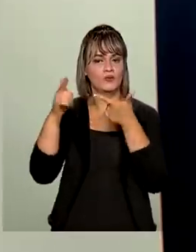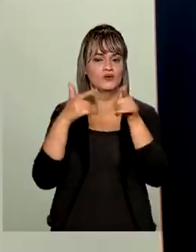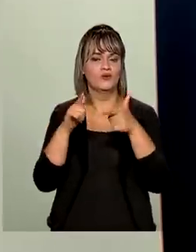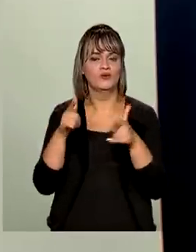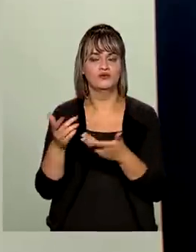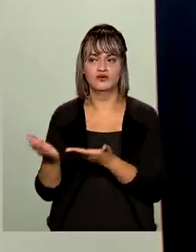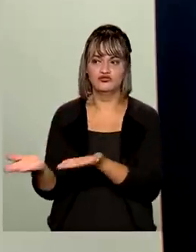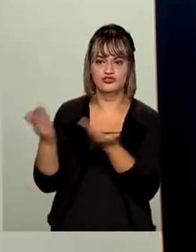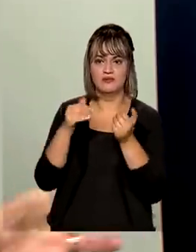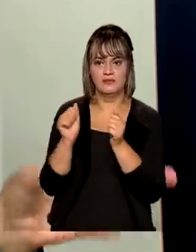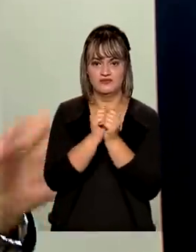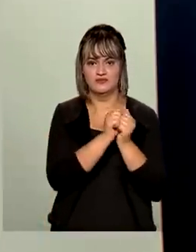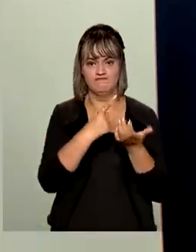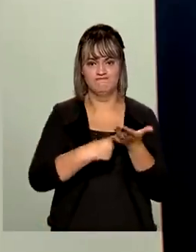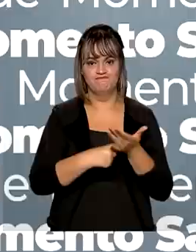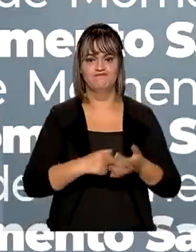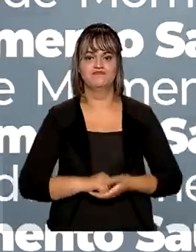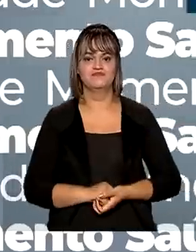também atrair investidores.